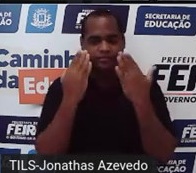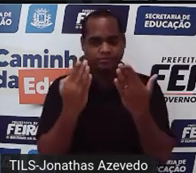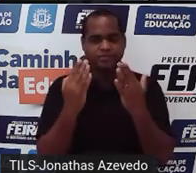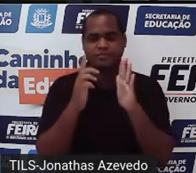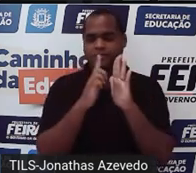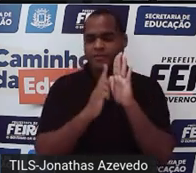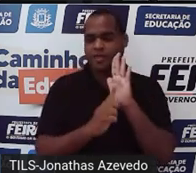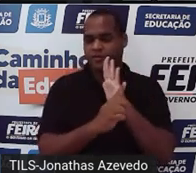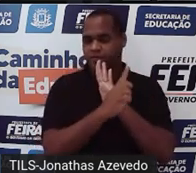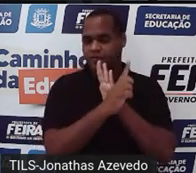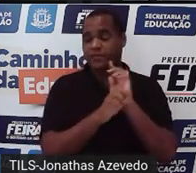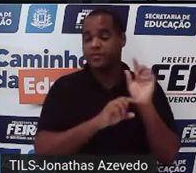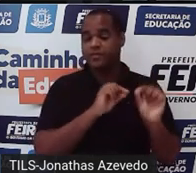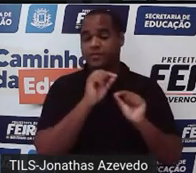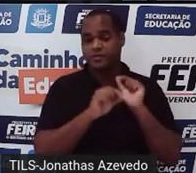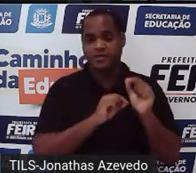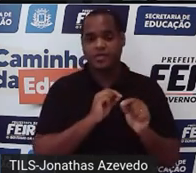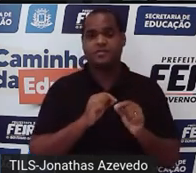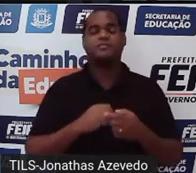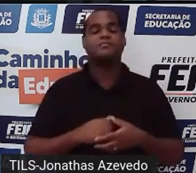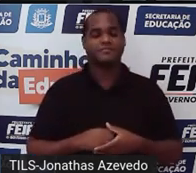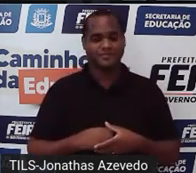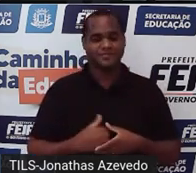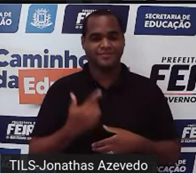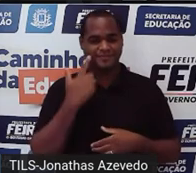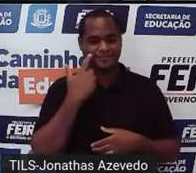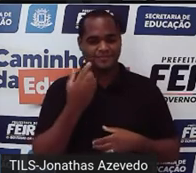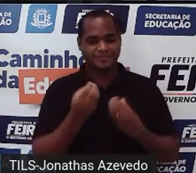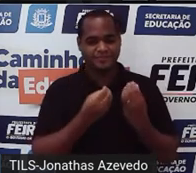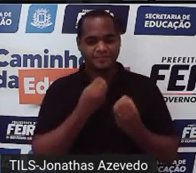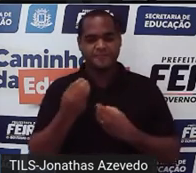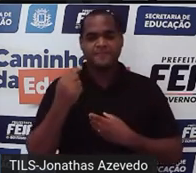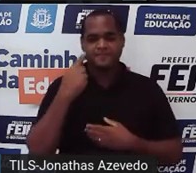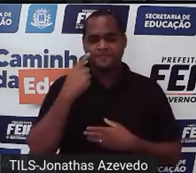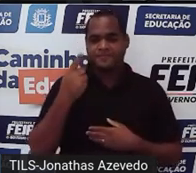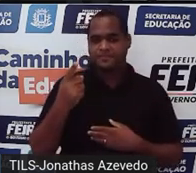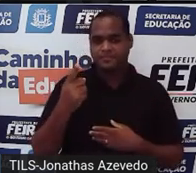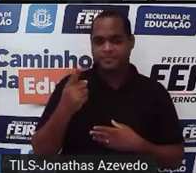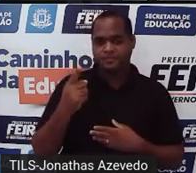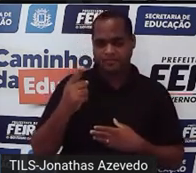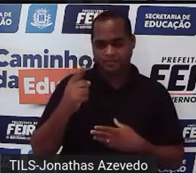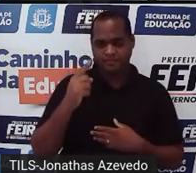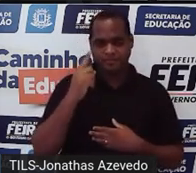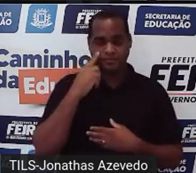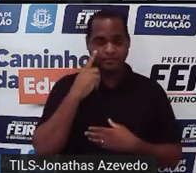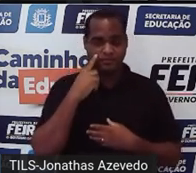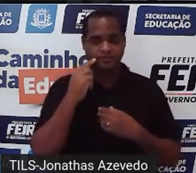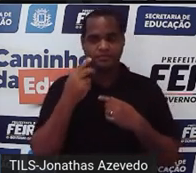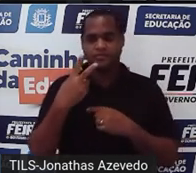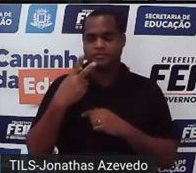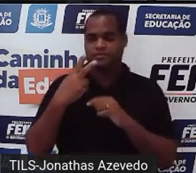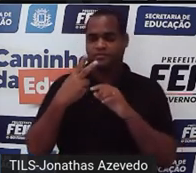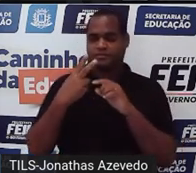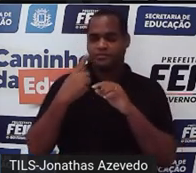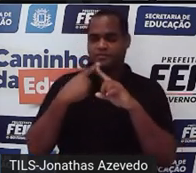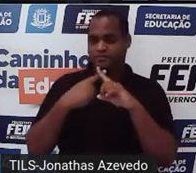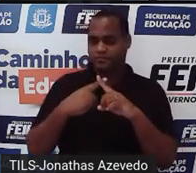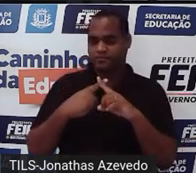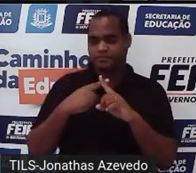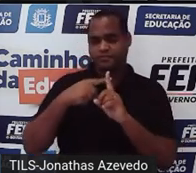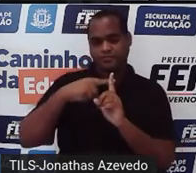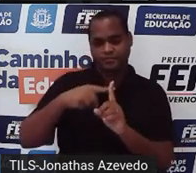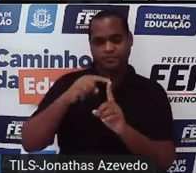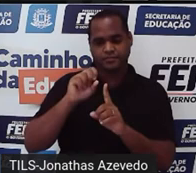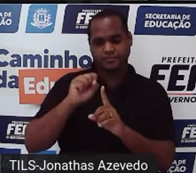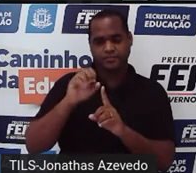sistema tá bom então no gráfico fica da seguinte forma fazendo a reta da equação 2x mais